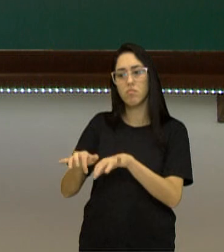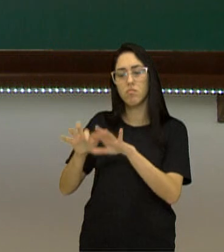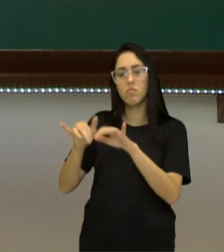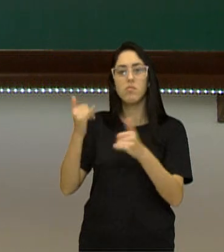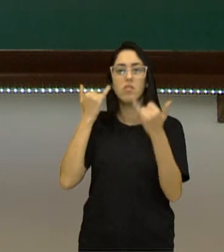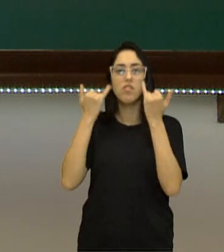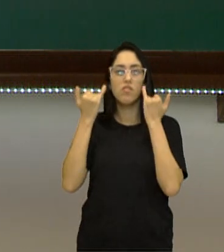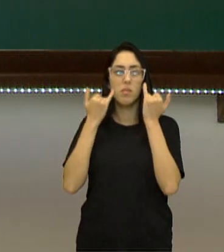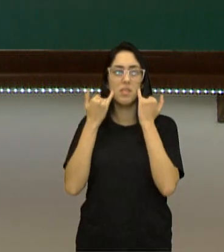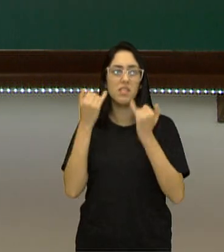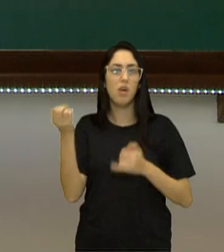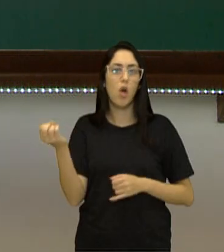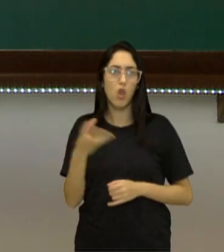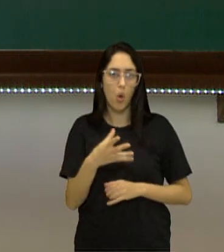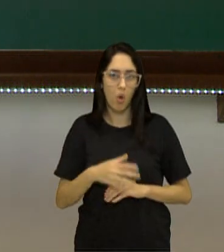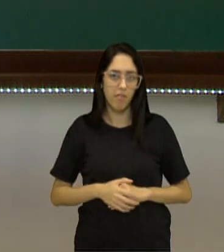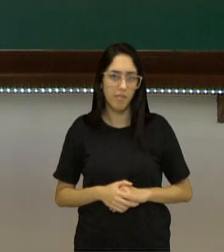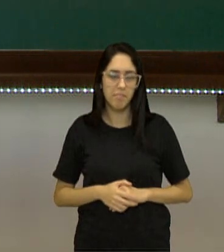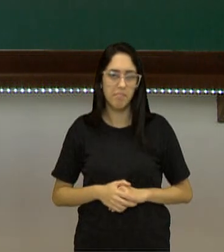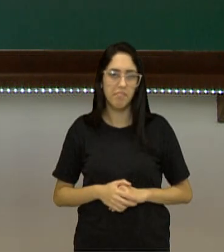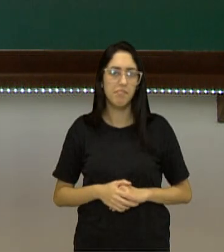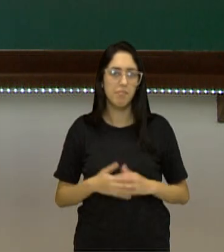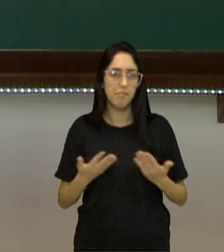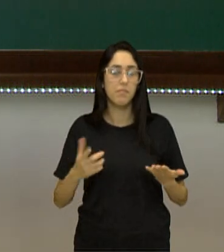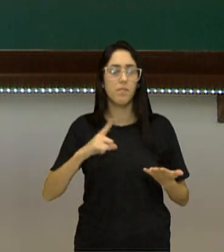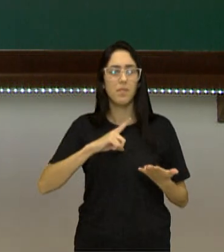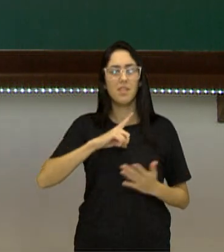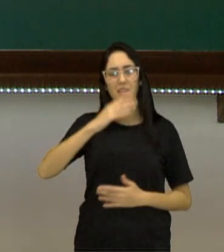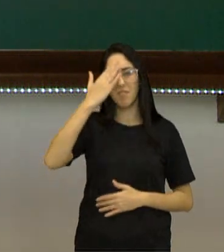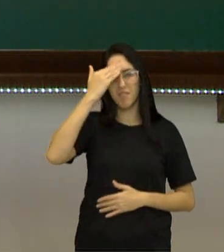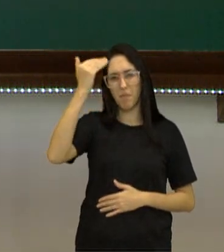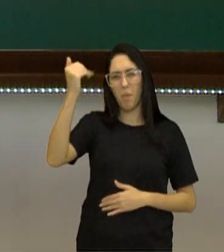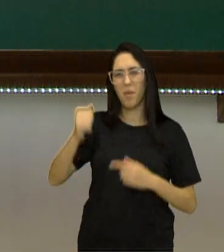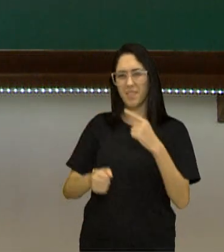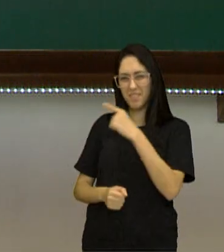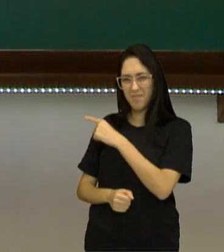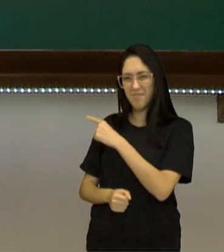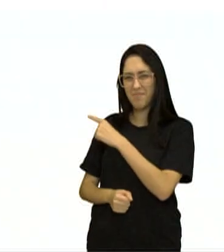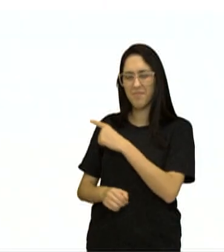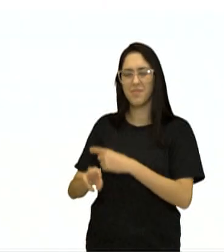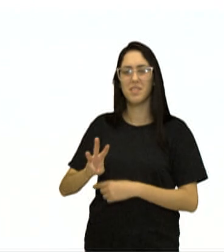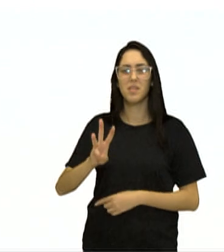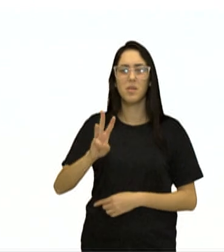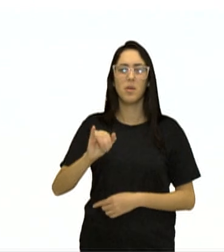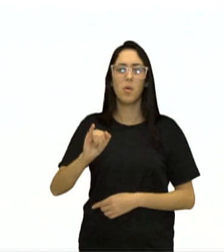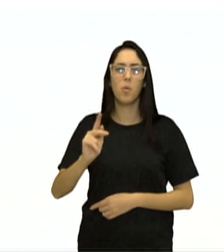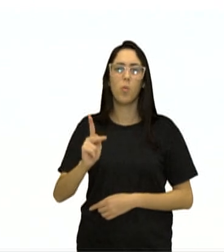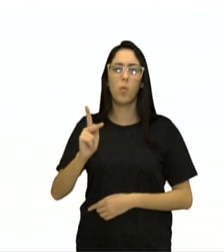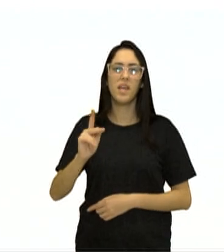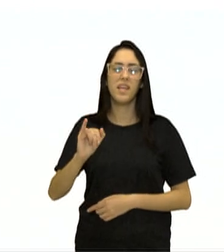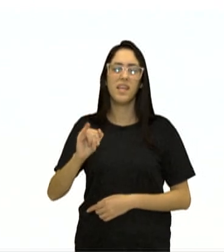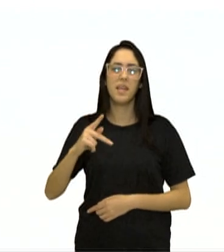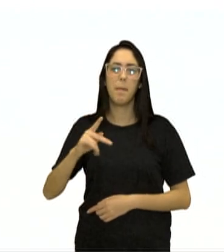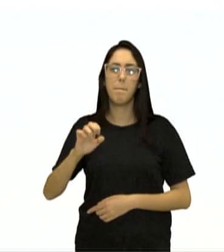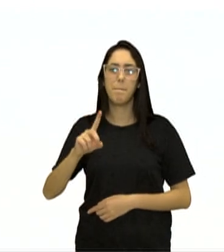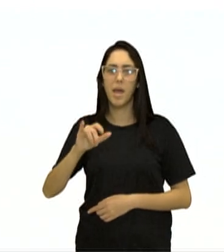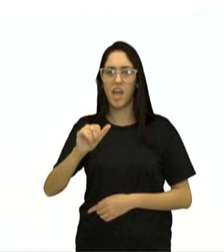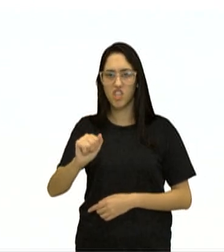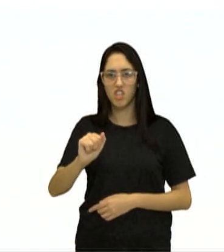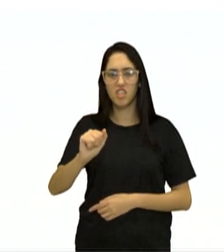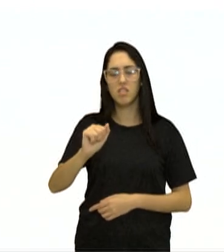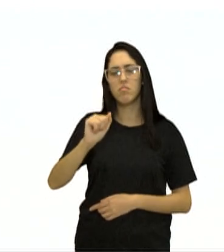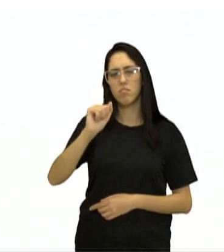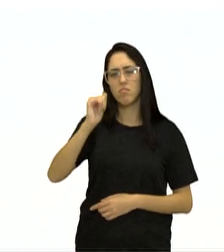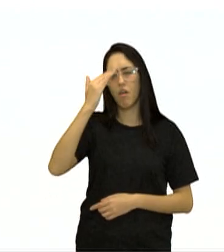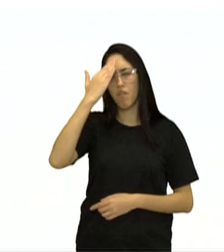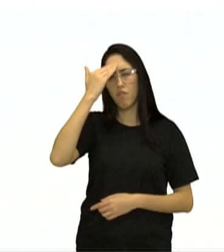nova. Então, a mais famosa hoje é a chamada Wikipédia. A Wikipédia é